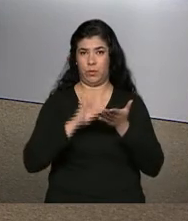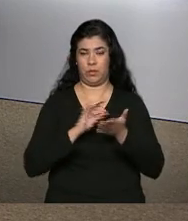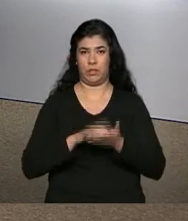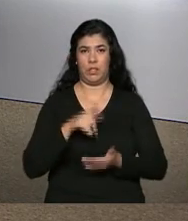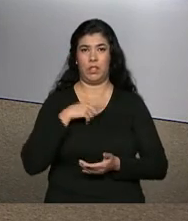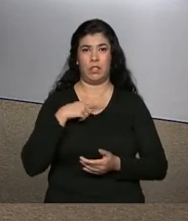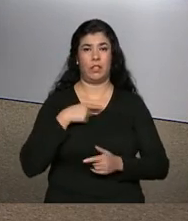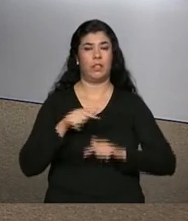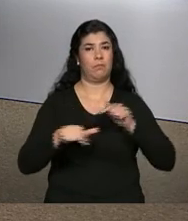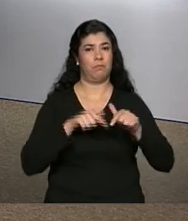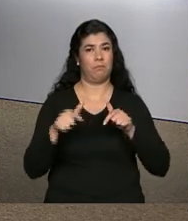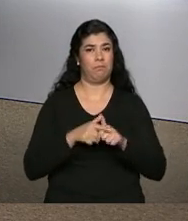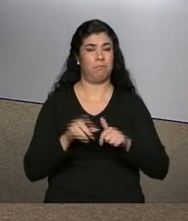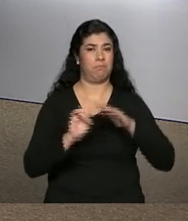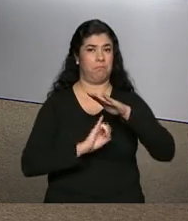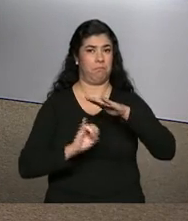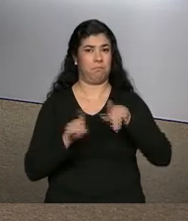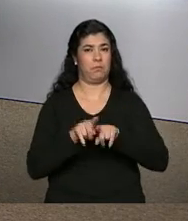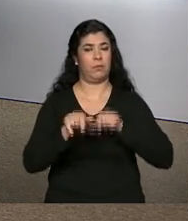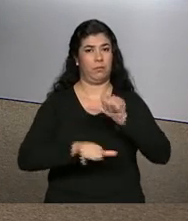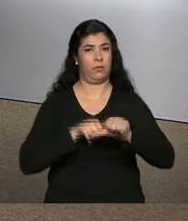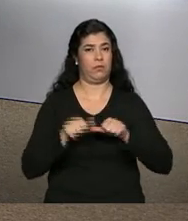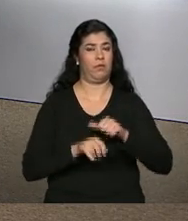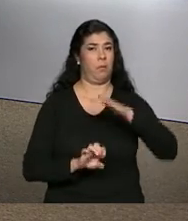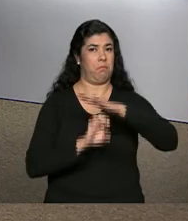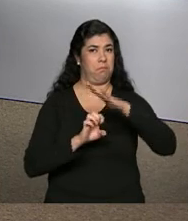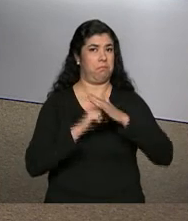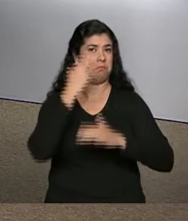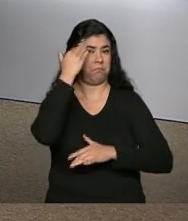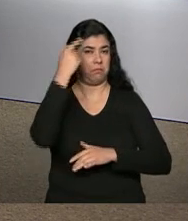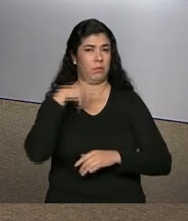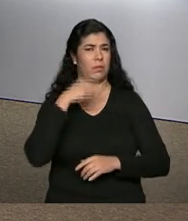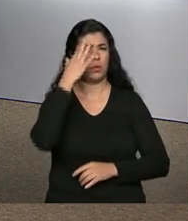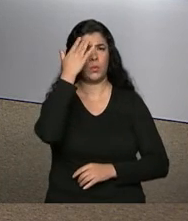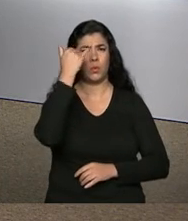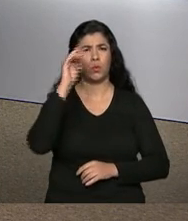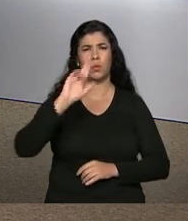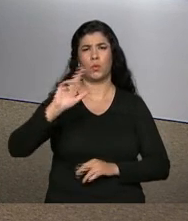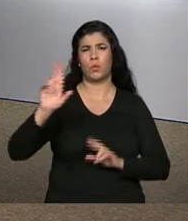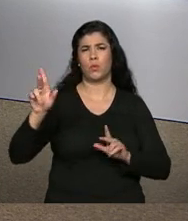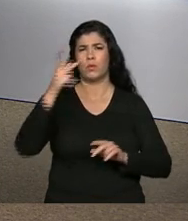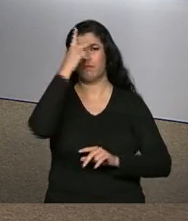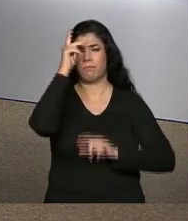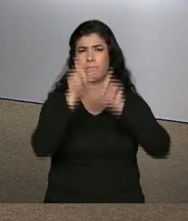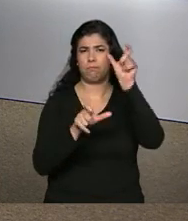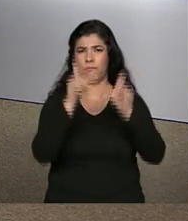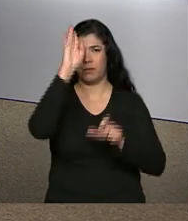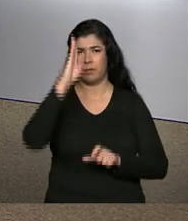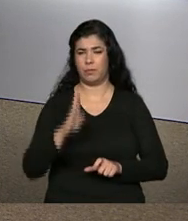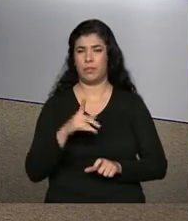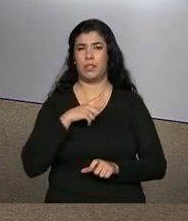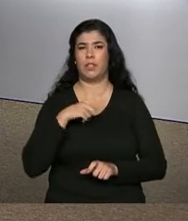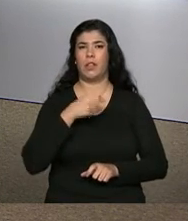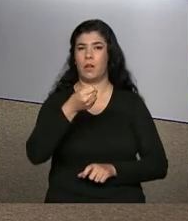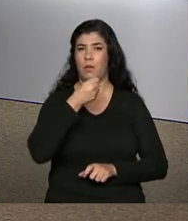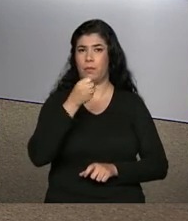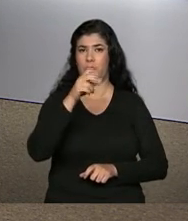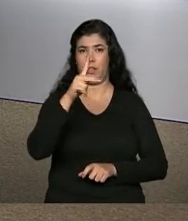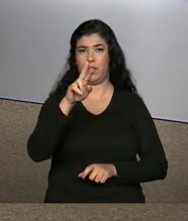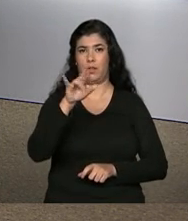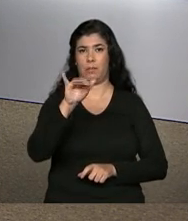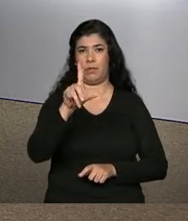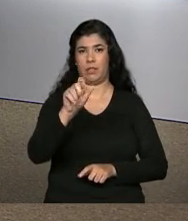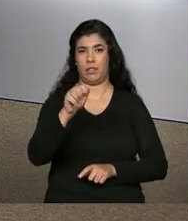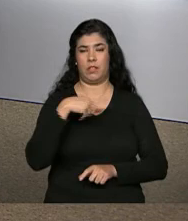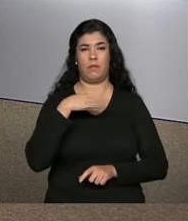da informalidade e se tornar um empresário de sucesso. Esse é o sonho de milhões de brasileiros. Na reportagem de Priscila Machado, você vai